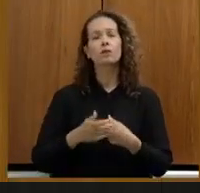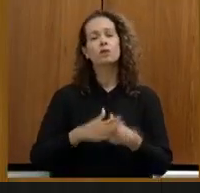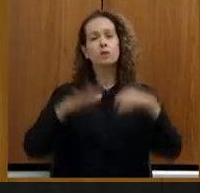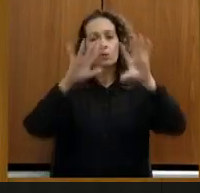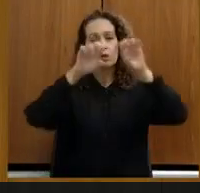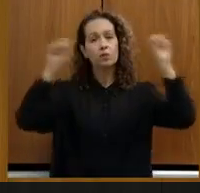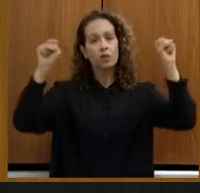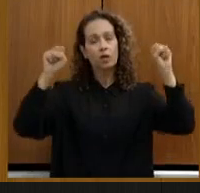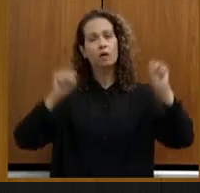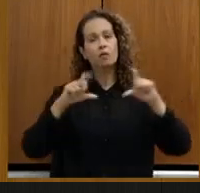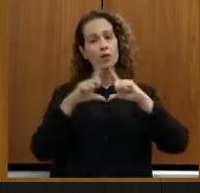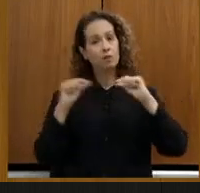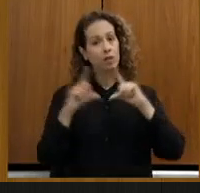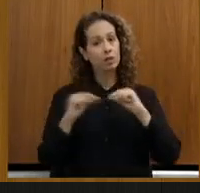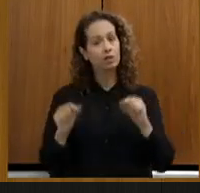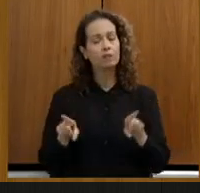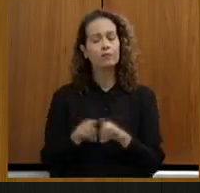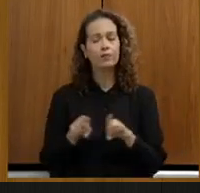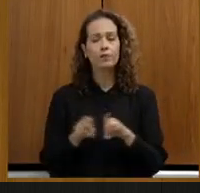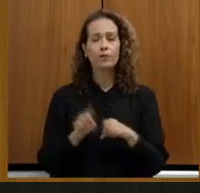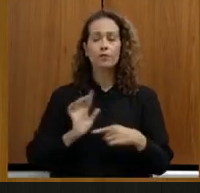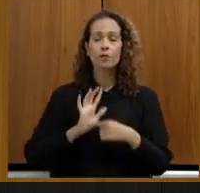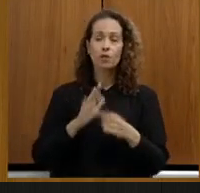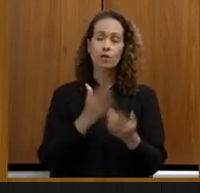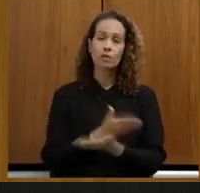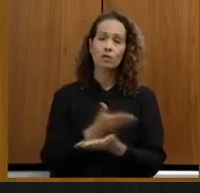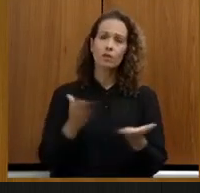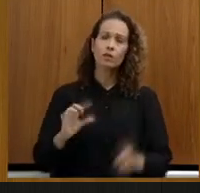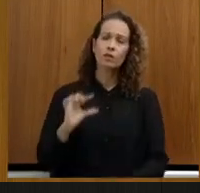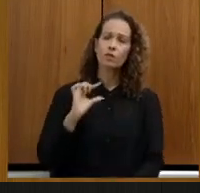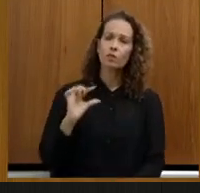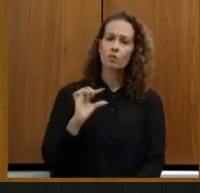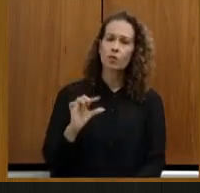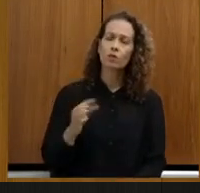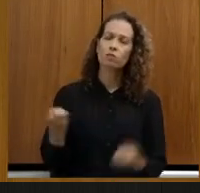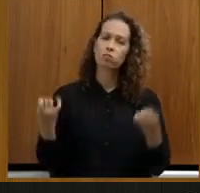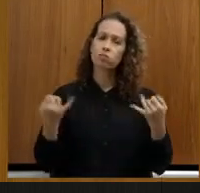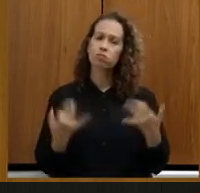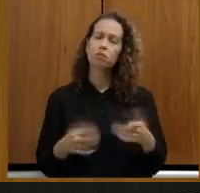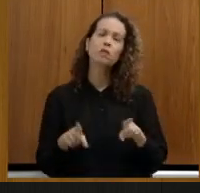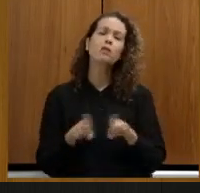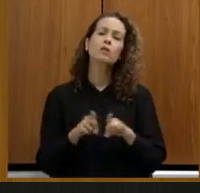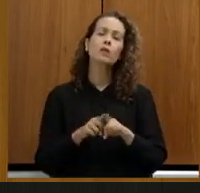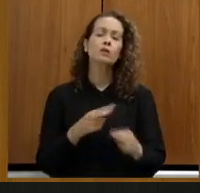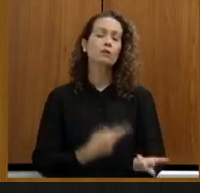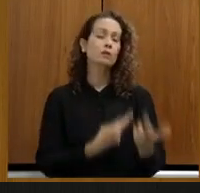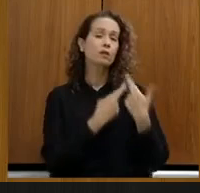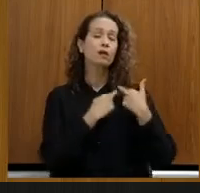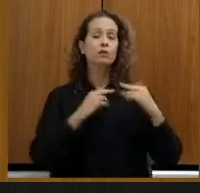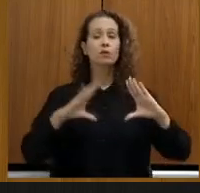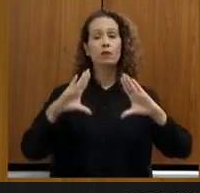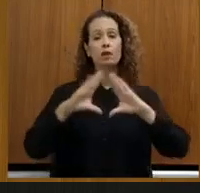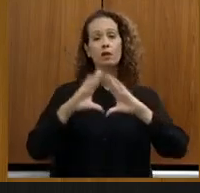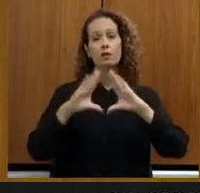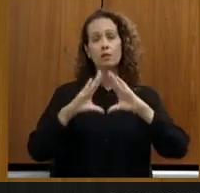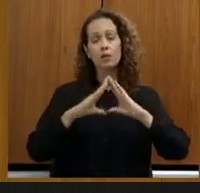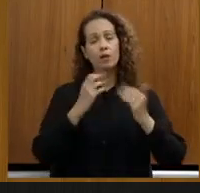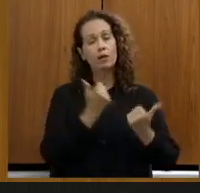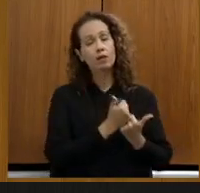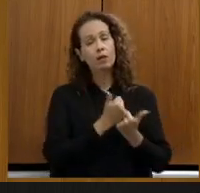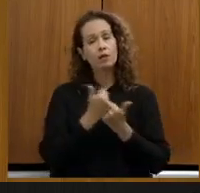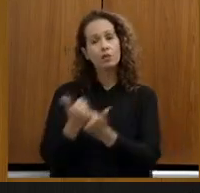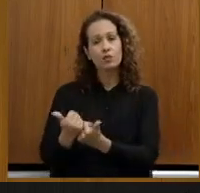Então, eu queria também trazer um pouco dessa colocação e do papel da Assembleia na ajuda na